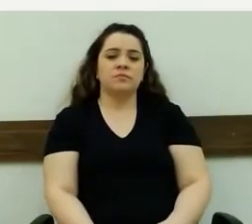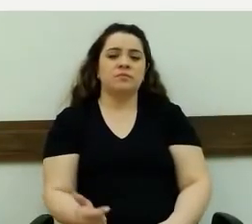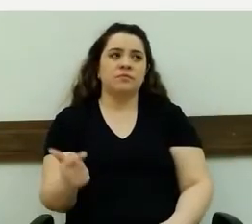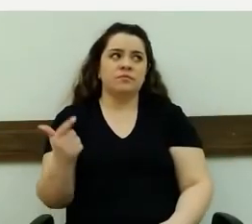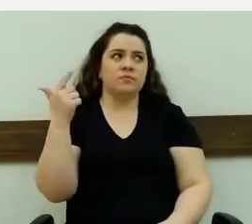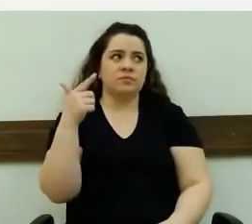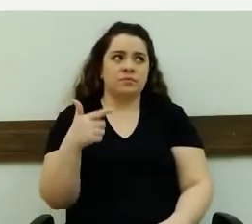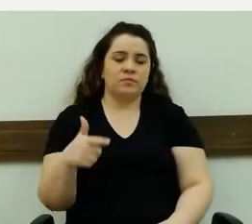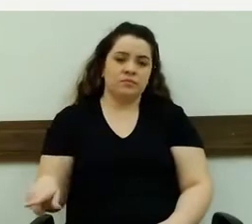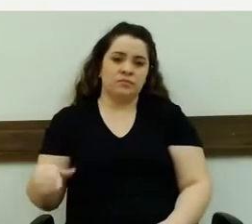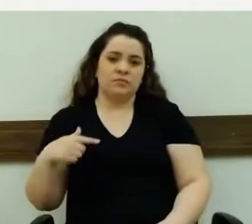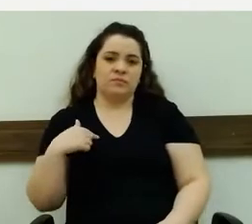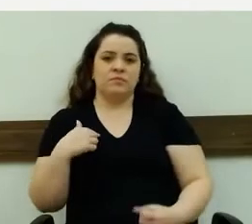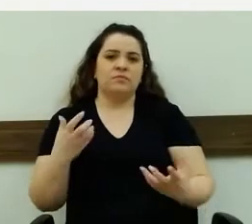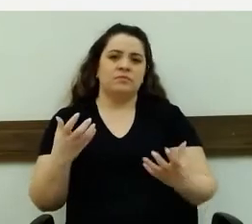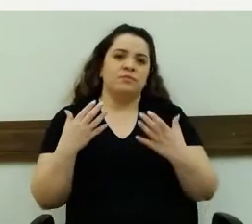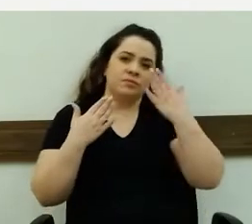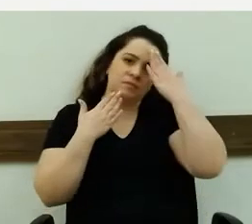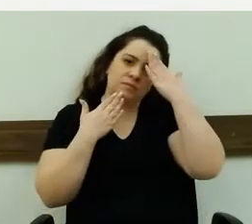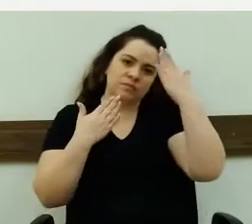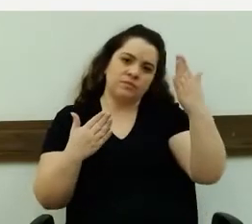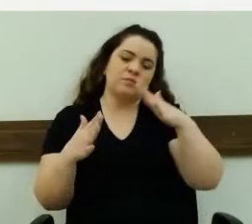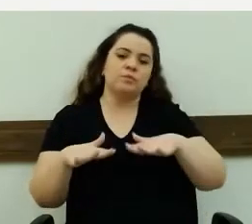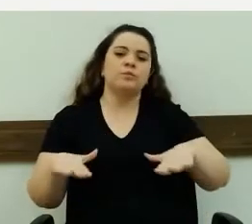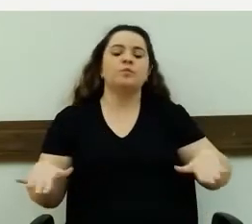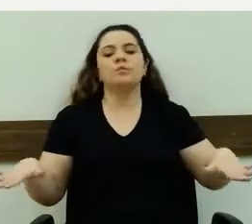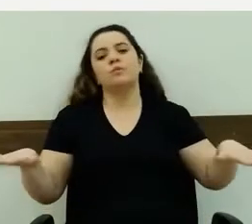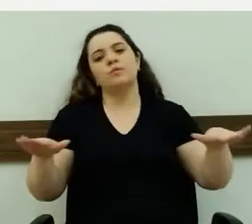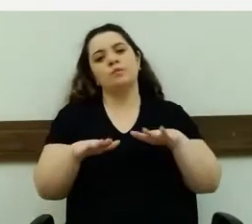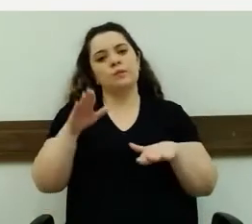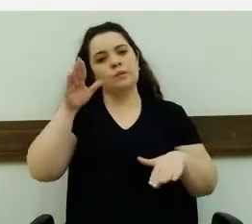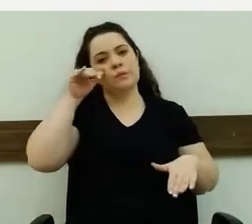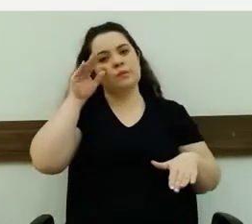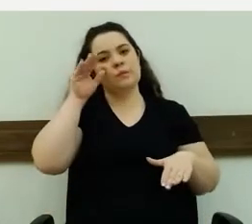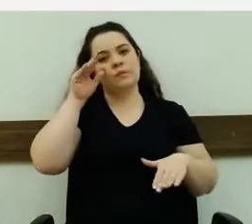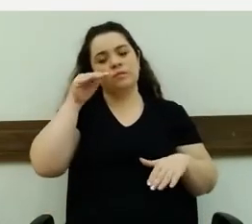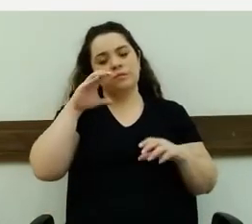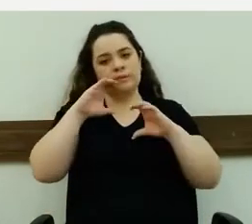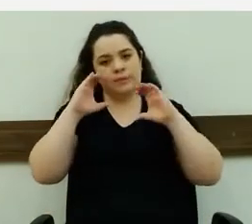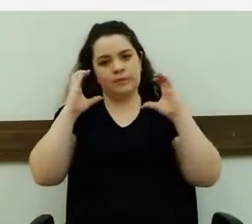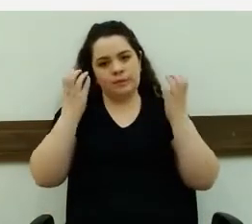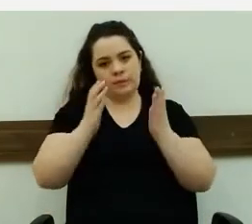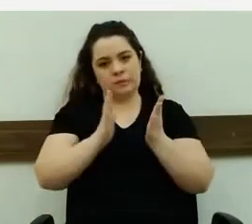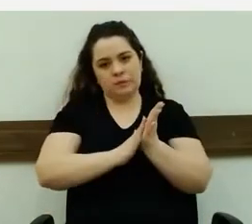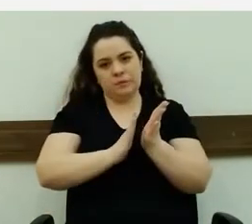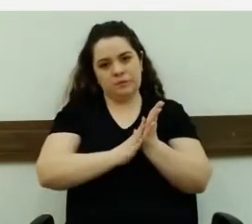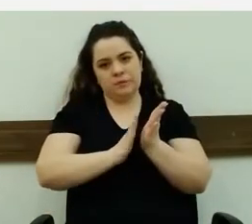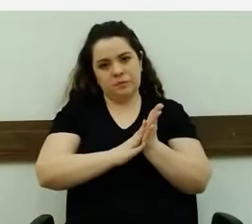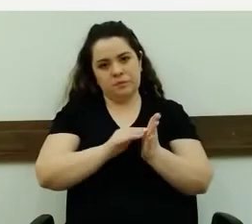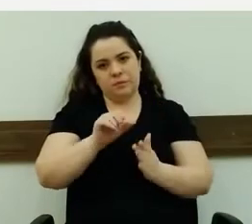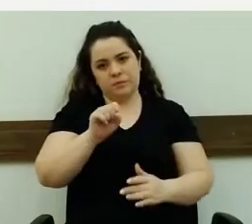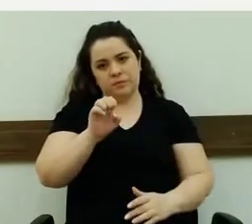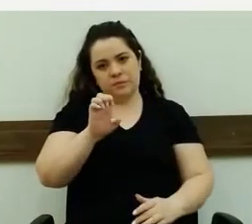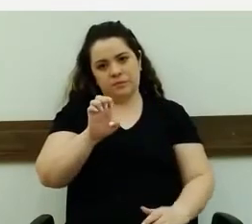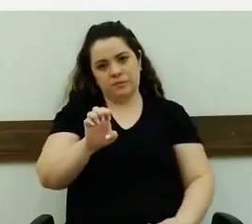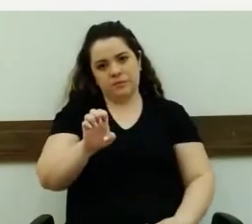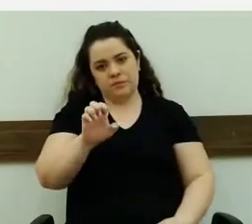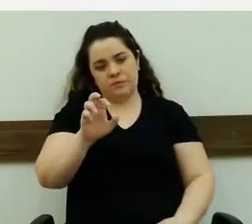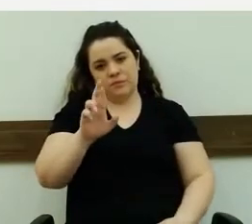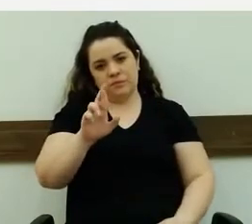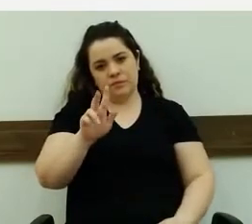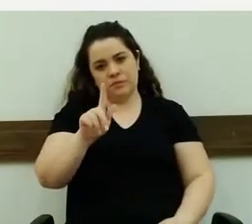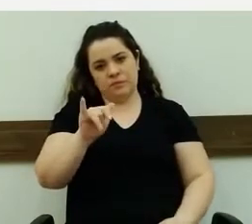eu quero agradecer a todos os servidores dessa Casa de Lei, meus parabéns aqui ao Sérgio, meus